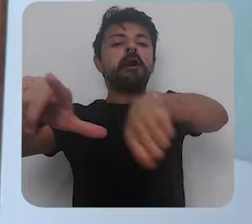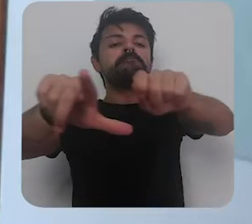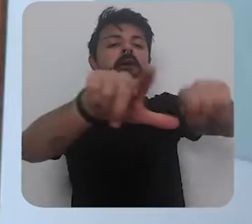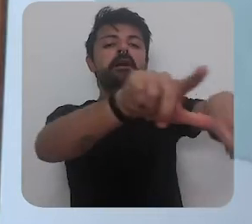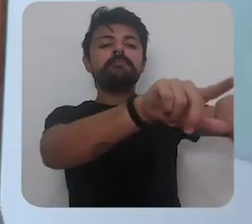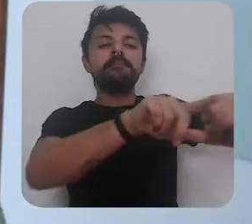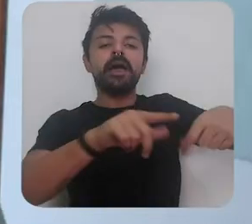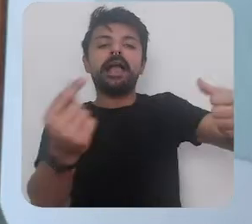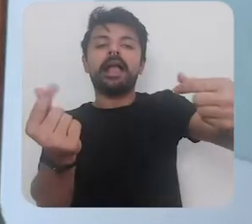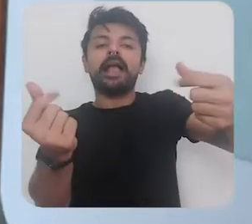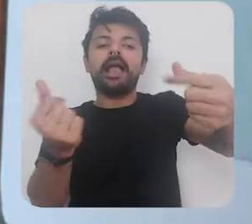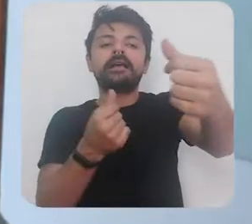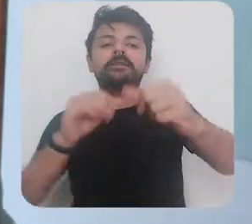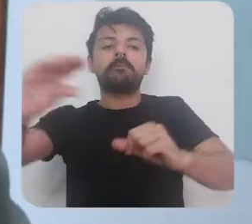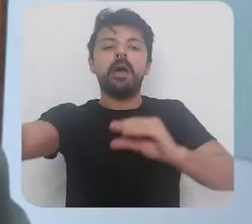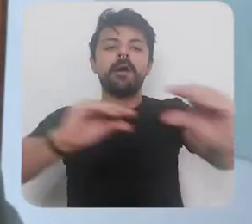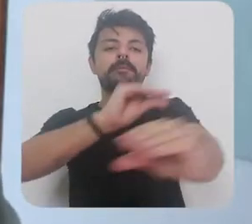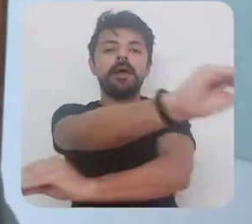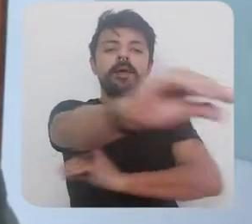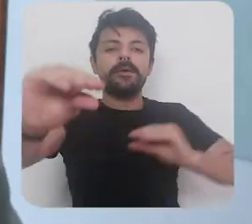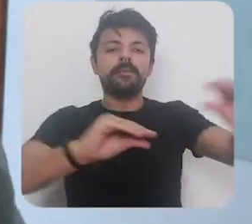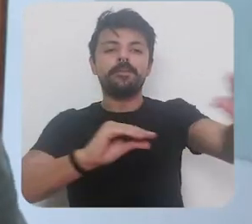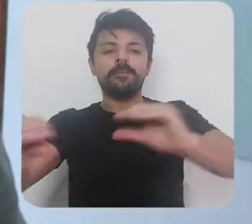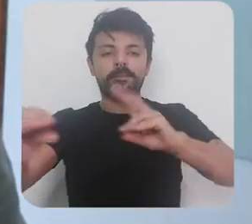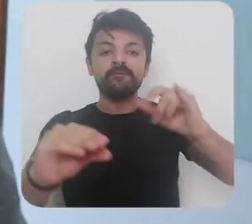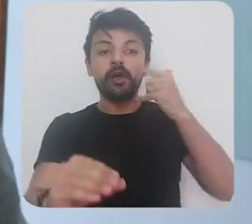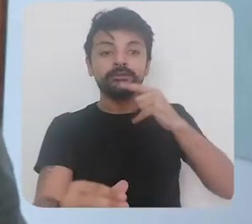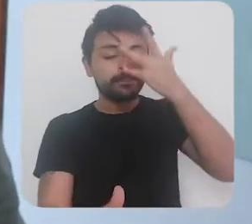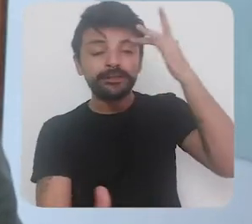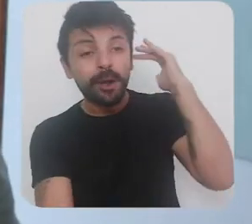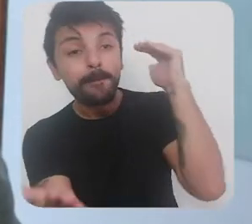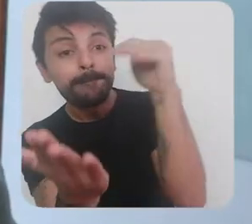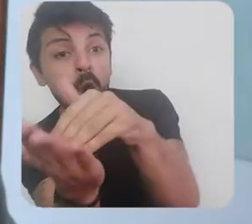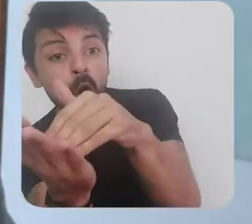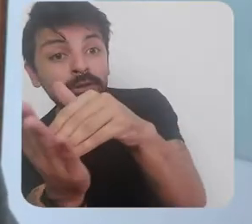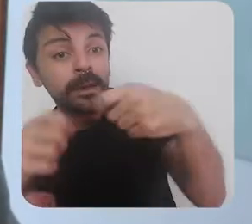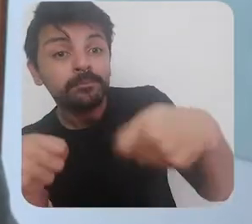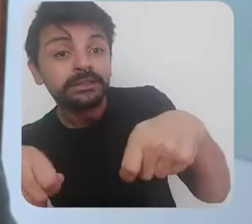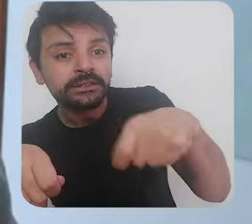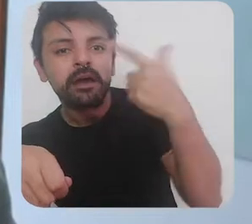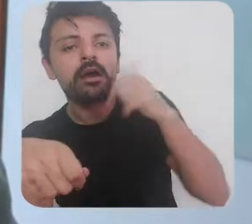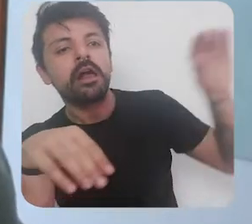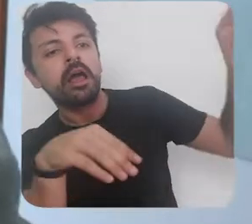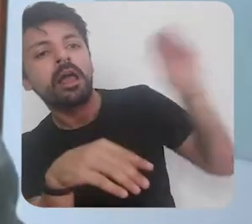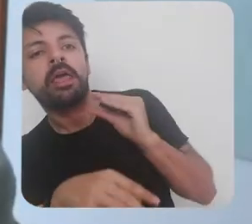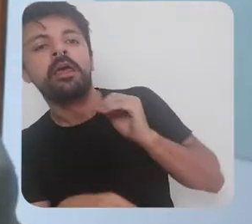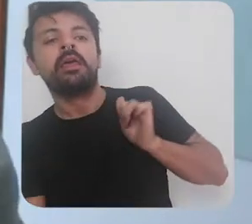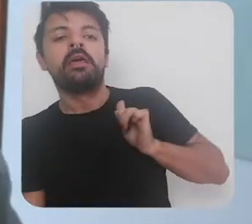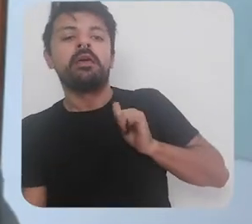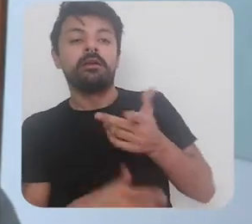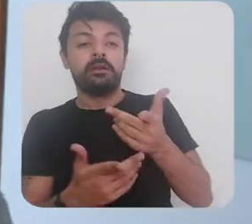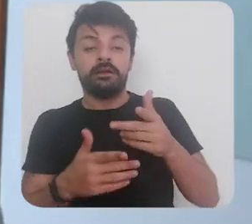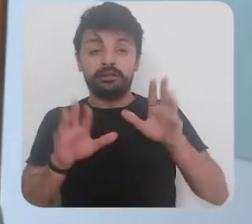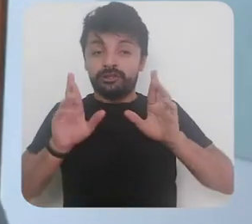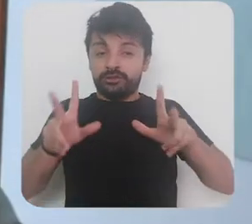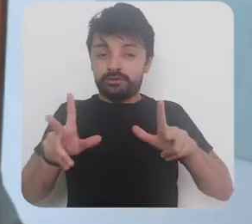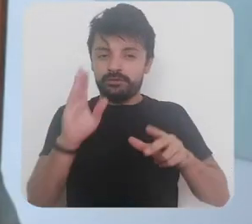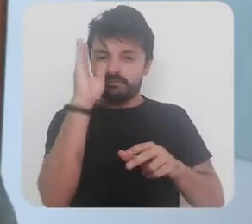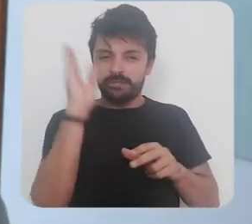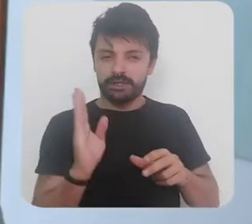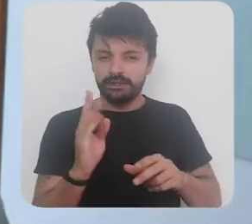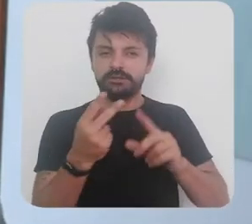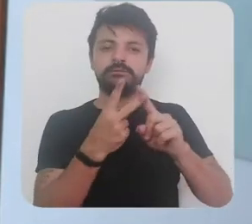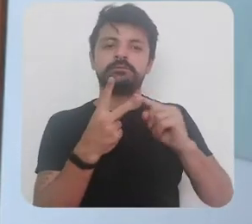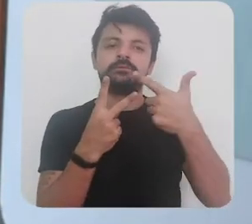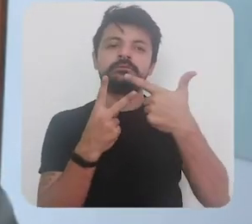escritural e financiar gastos que vão chegar diretamente lá na ponta por exemplo a grande diferença de hoje no Brasil